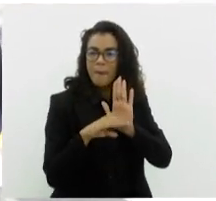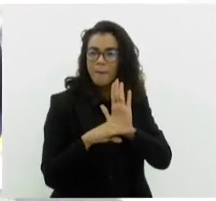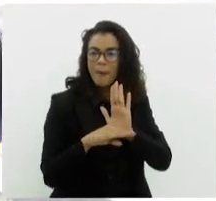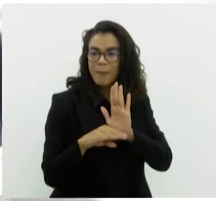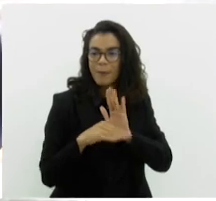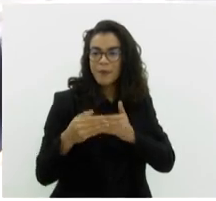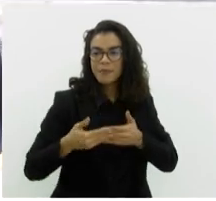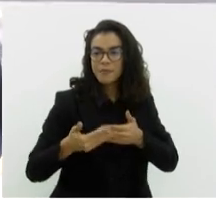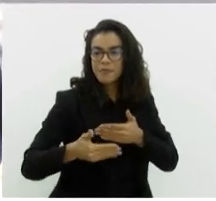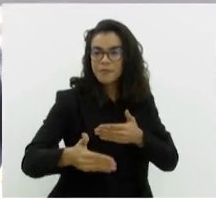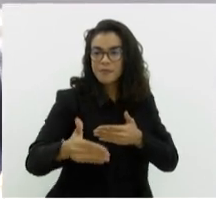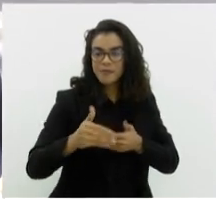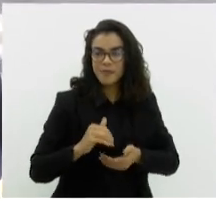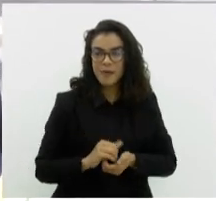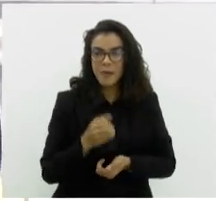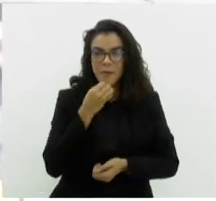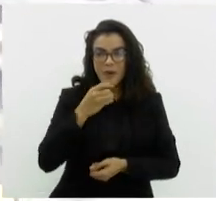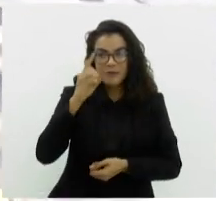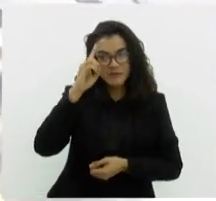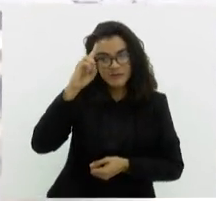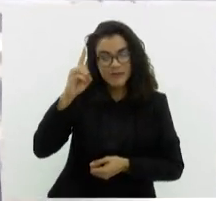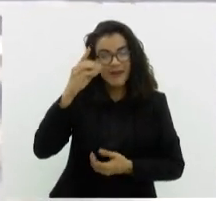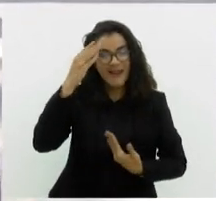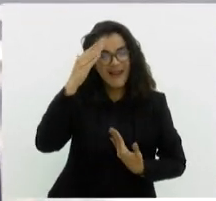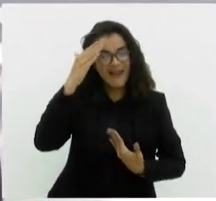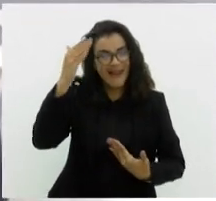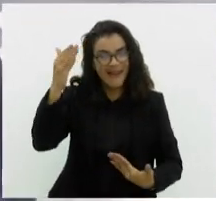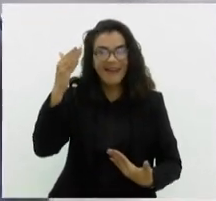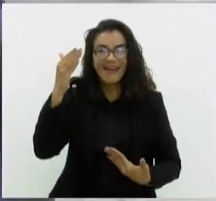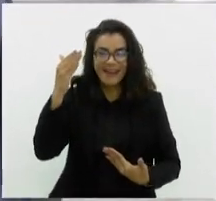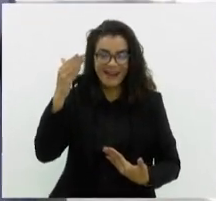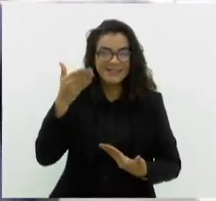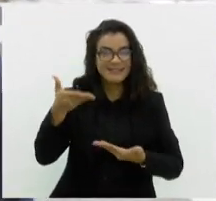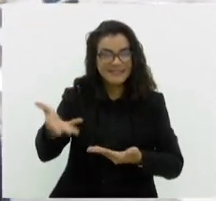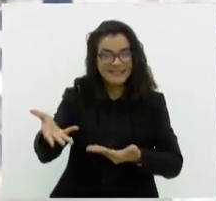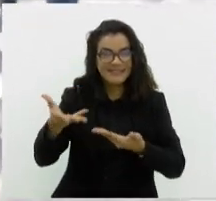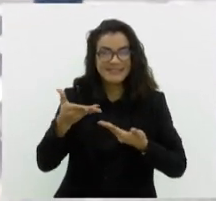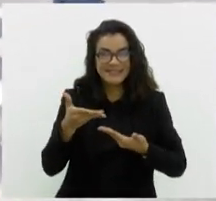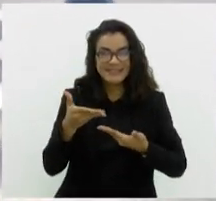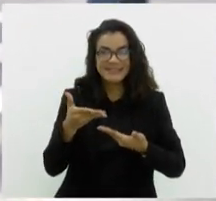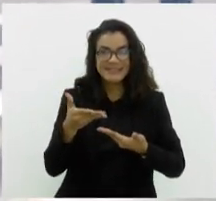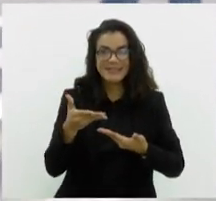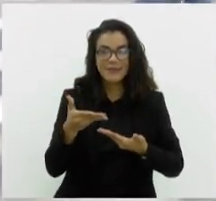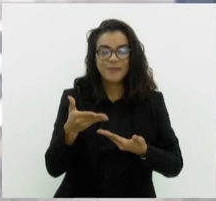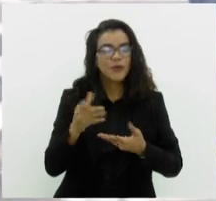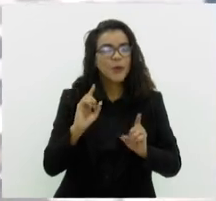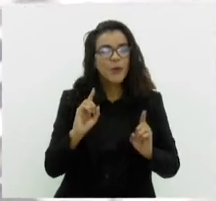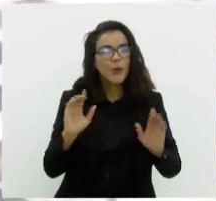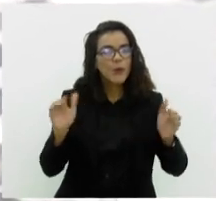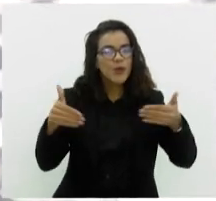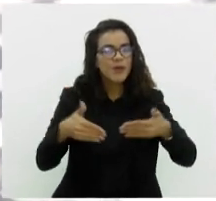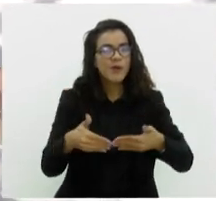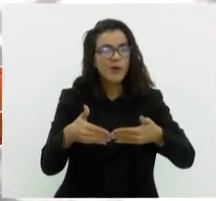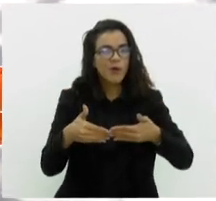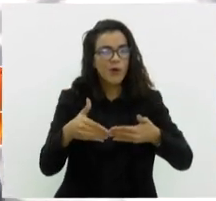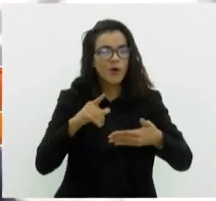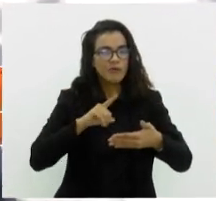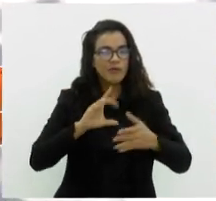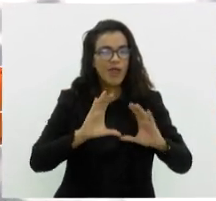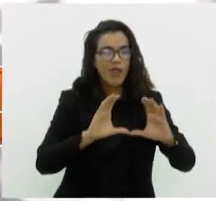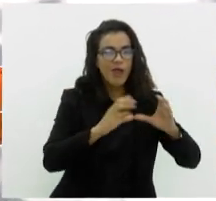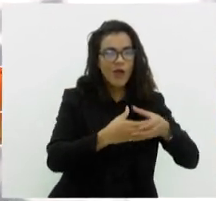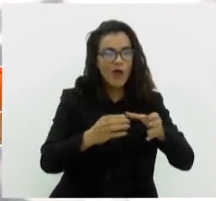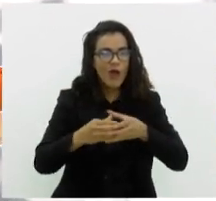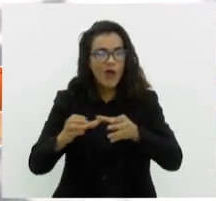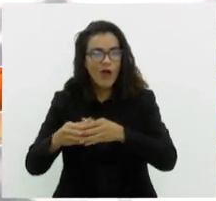próximos dias? Bom dia. Bom dia. Agradeço o convite. O encontro reúne todos os comitês de